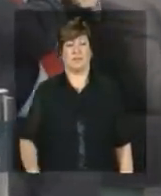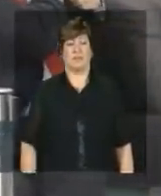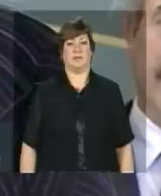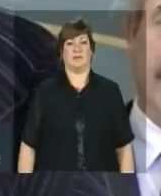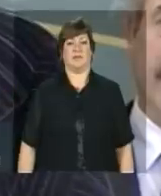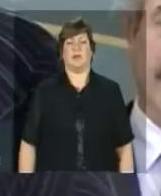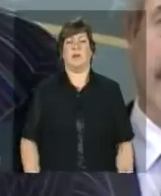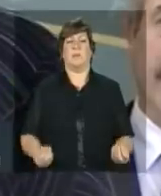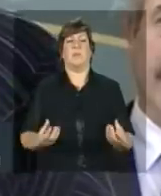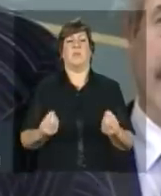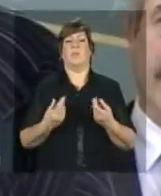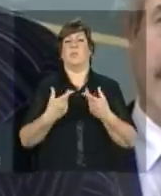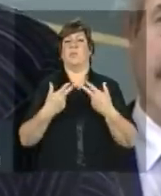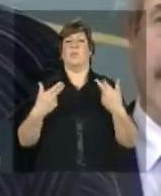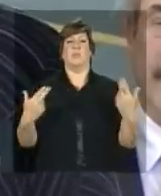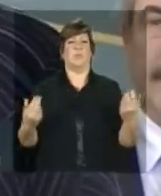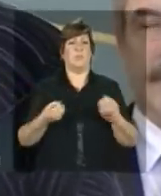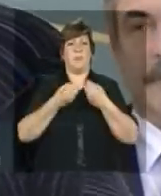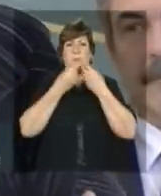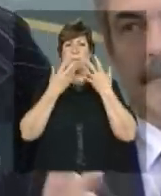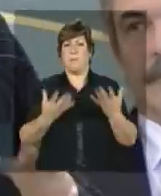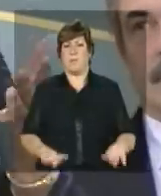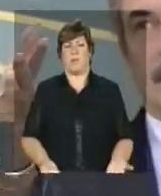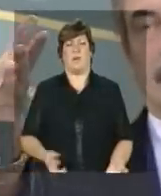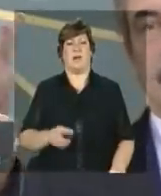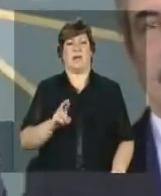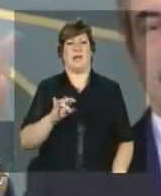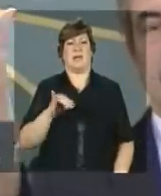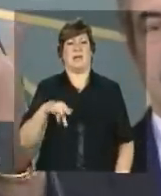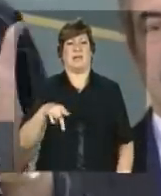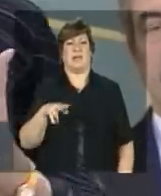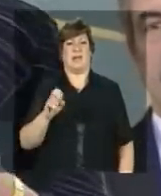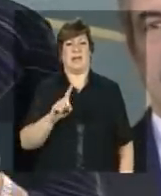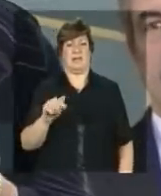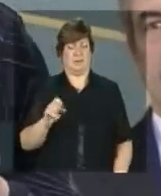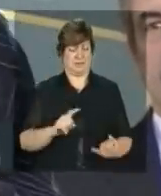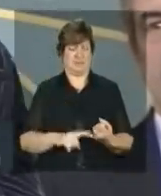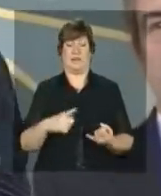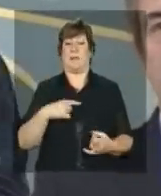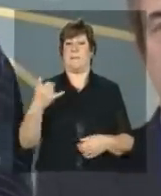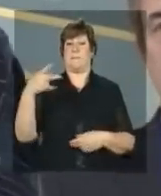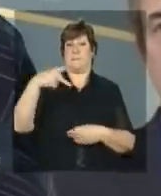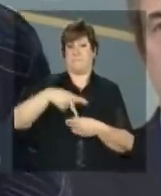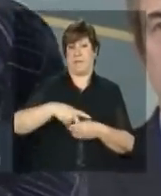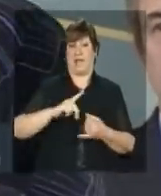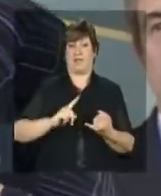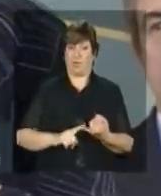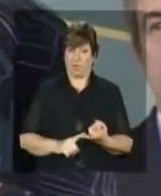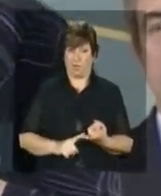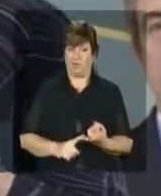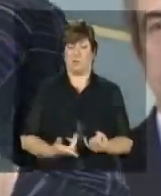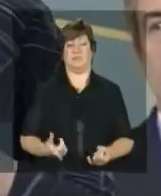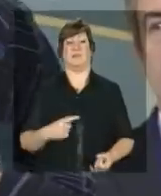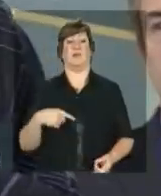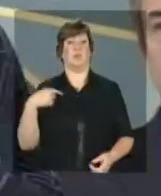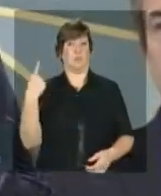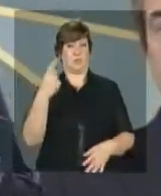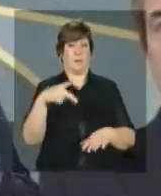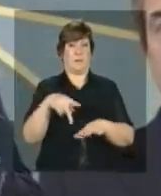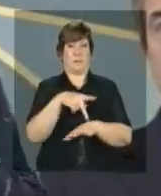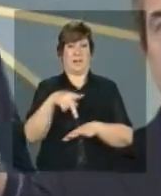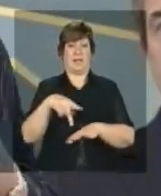imensas riquezas nós temos nós temos petróleo os países